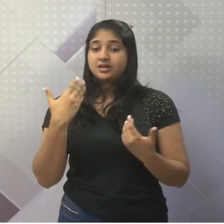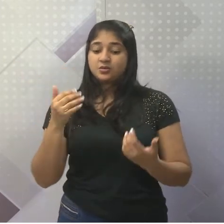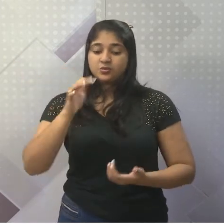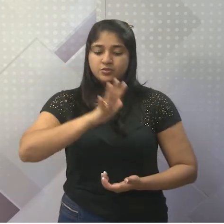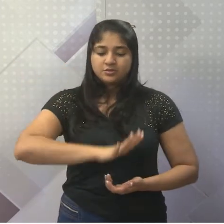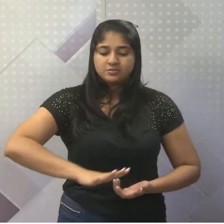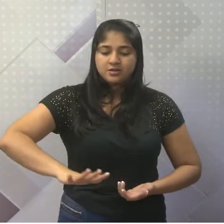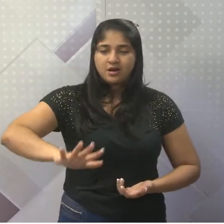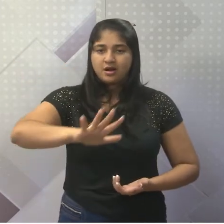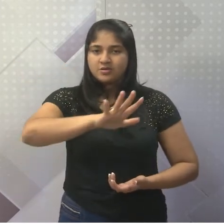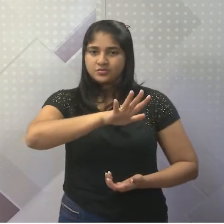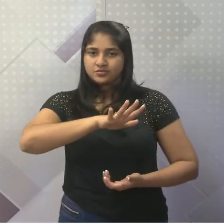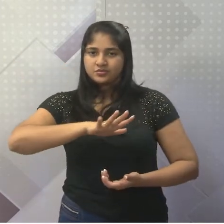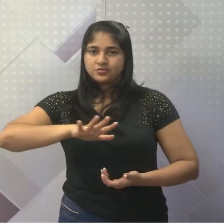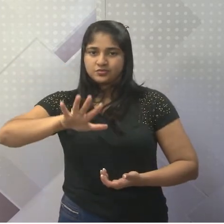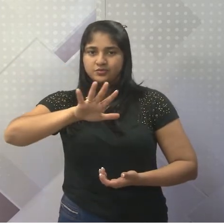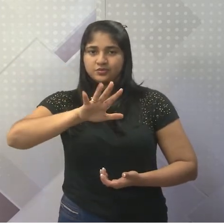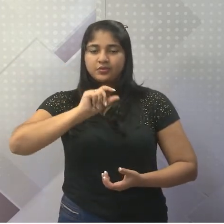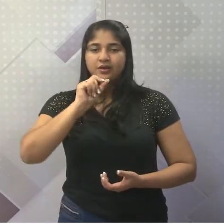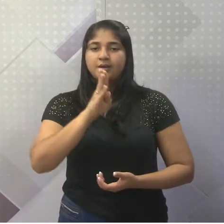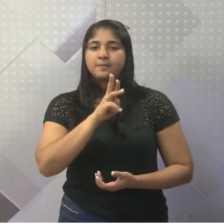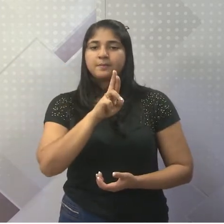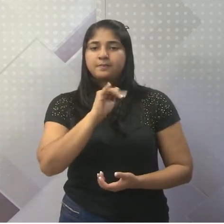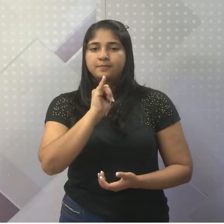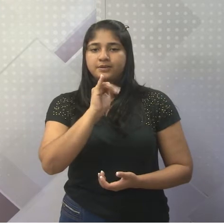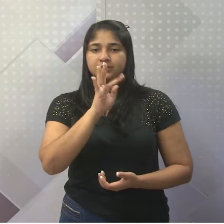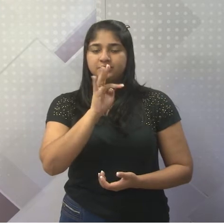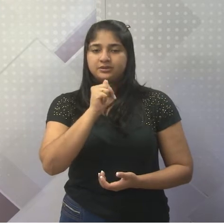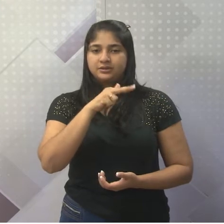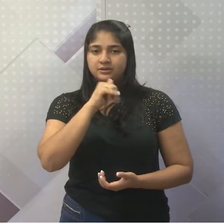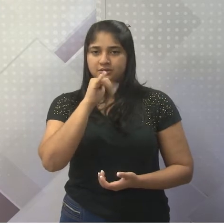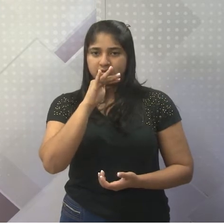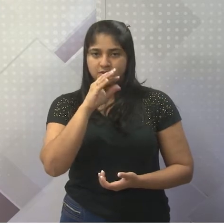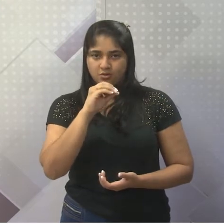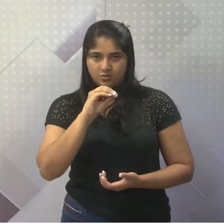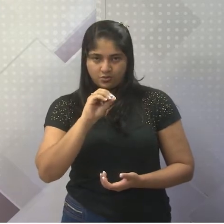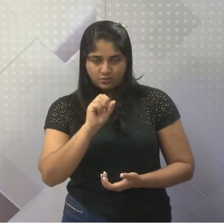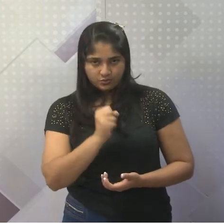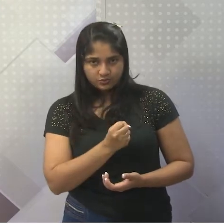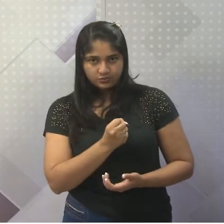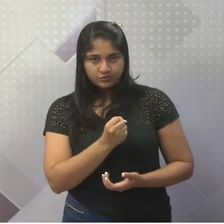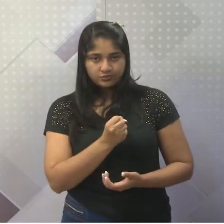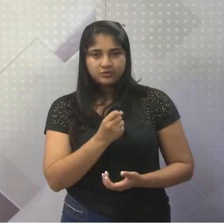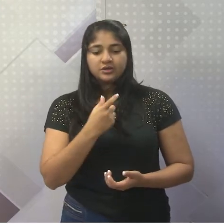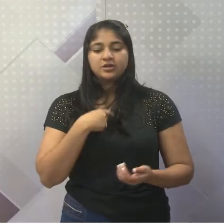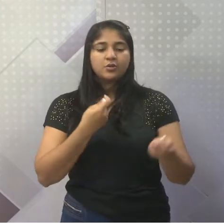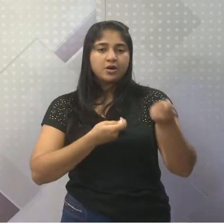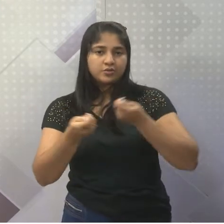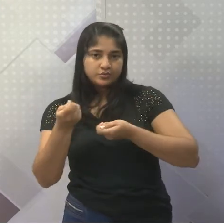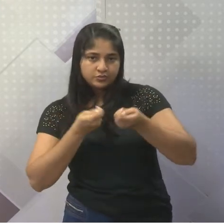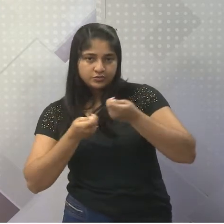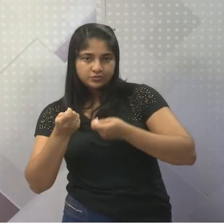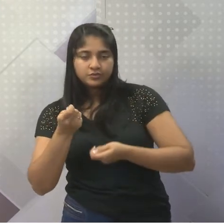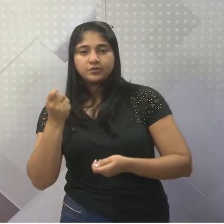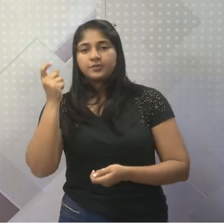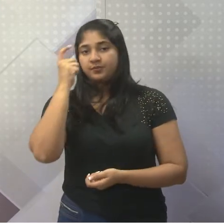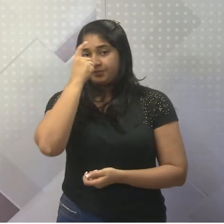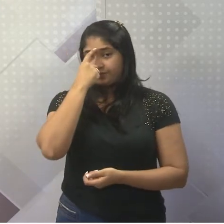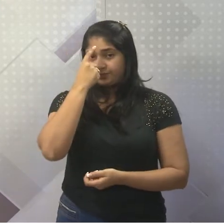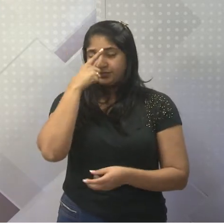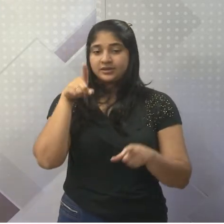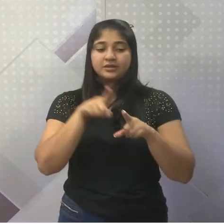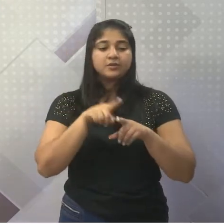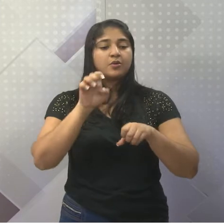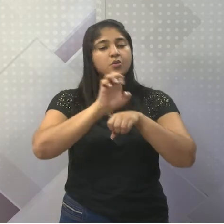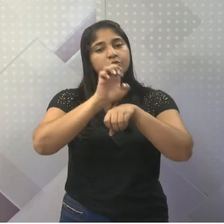território dominado pelos britânicos, o território sempre administrado pelo governo da Índia e estados